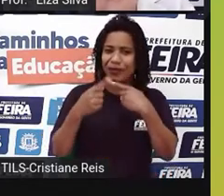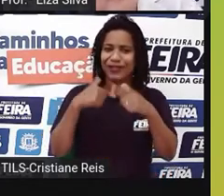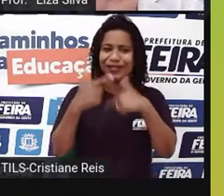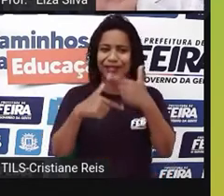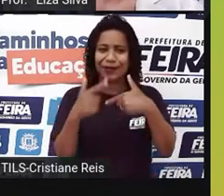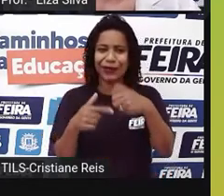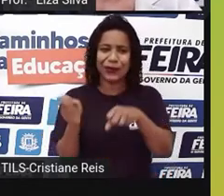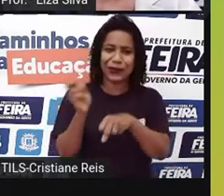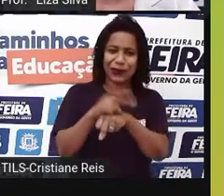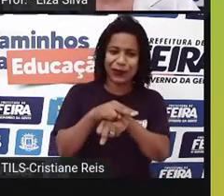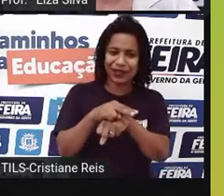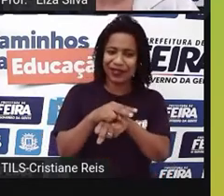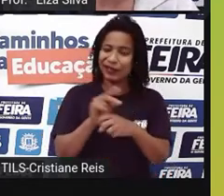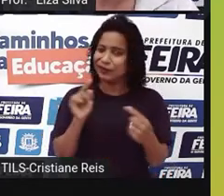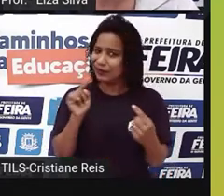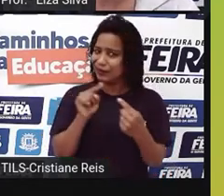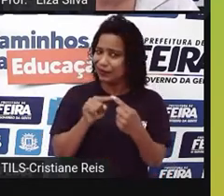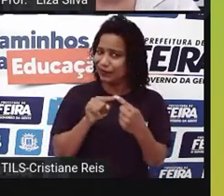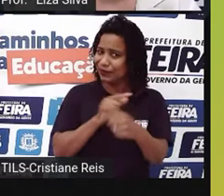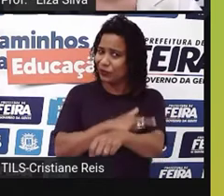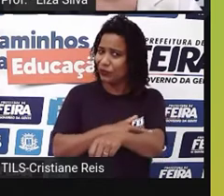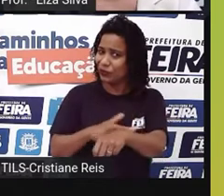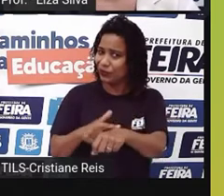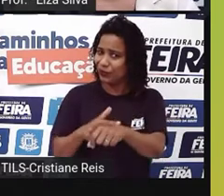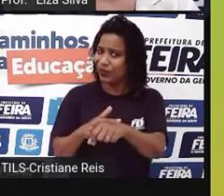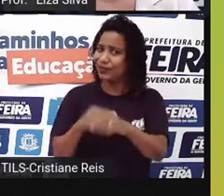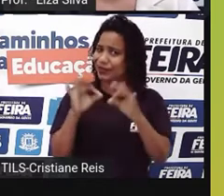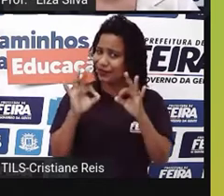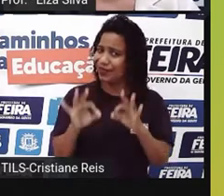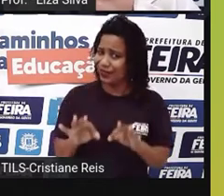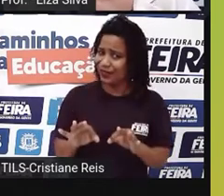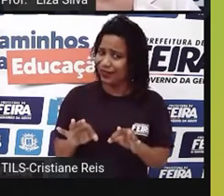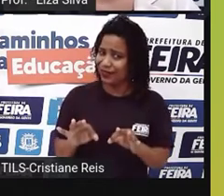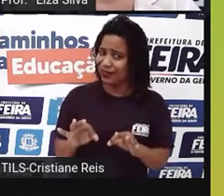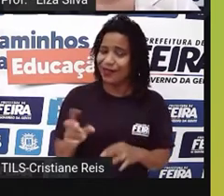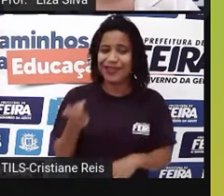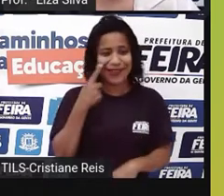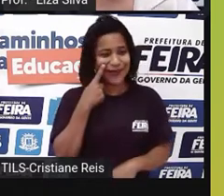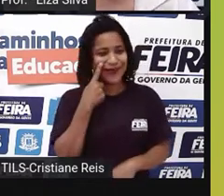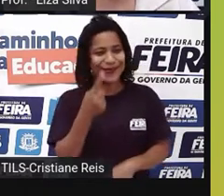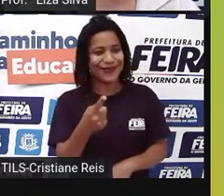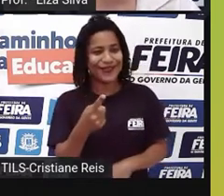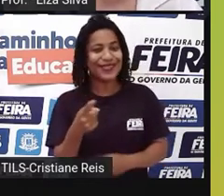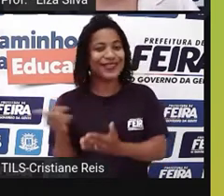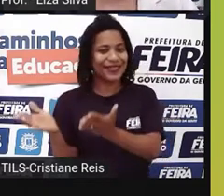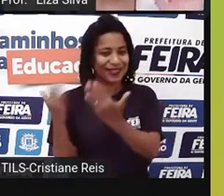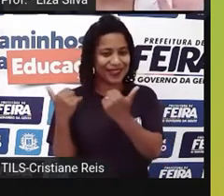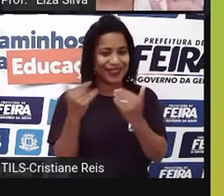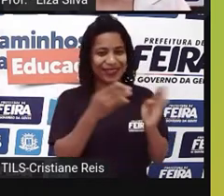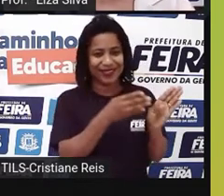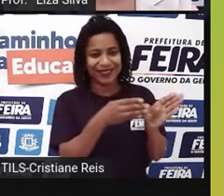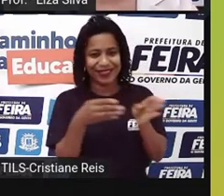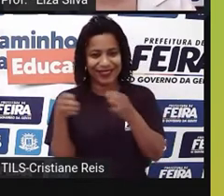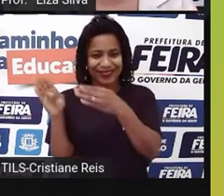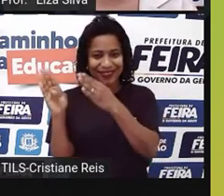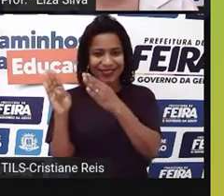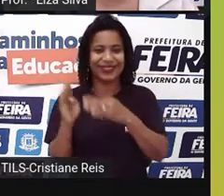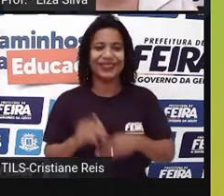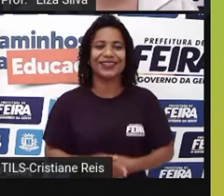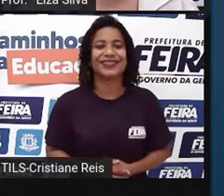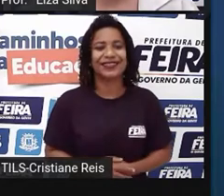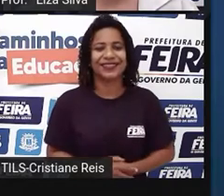Esse comportamento é adequado para uma entrevista? Let's go, students. Just a moment, please.